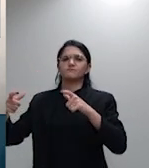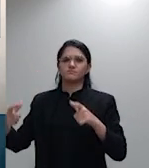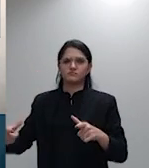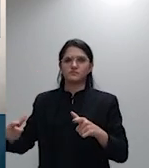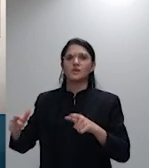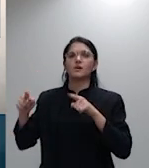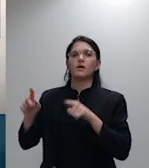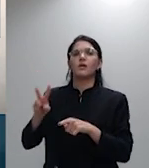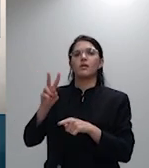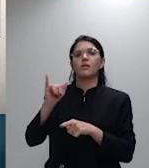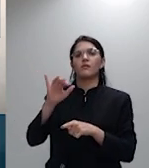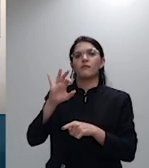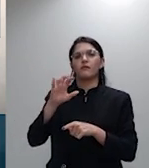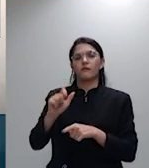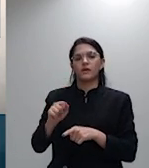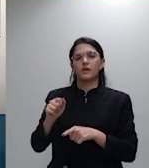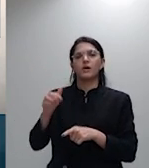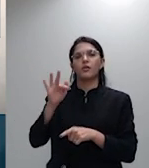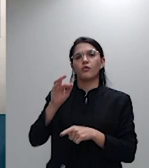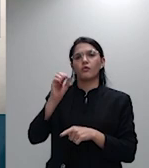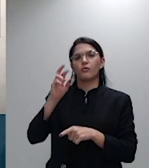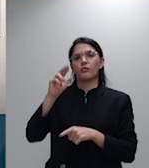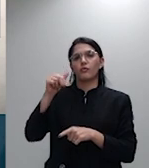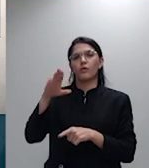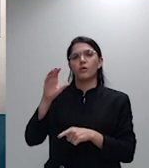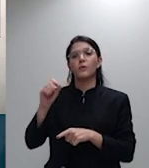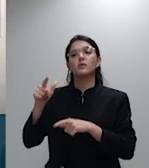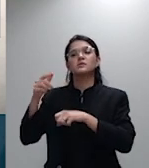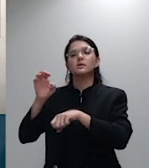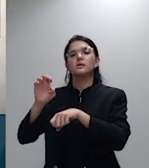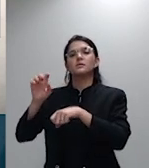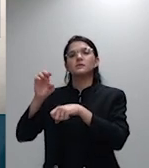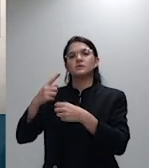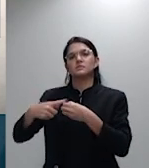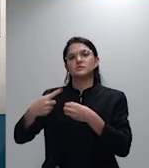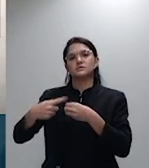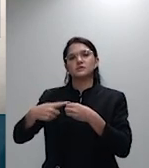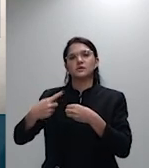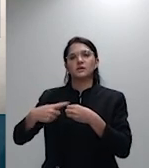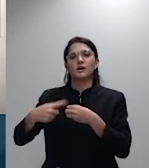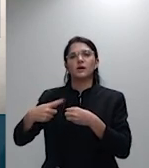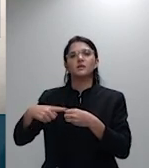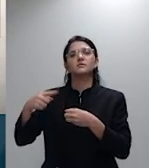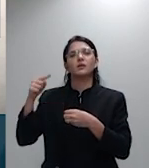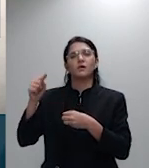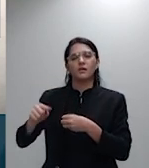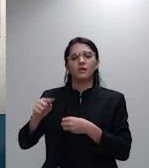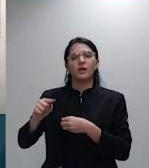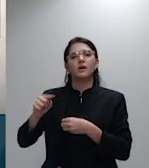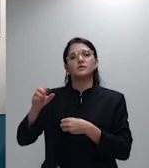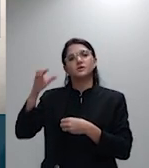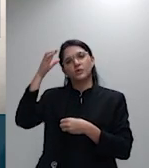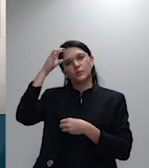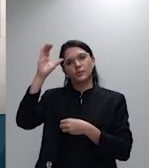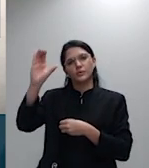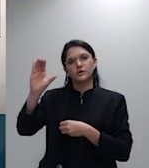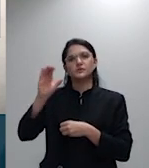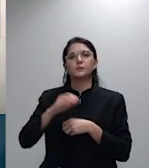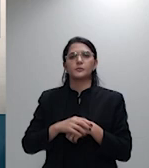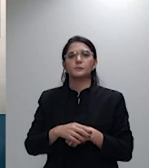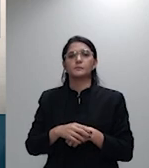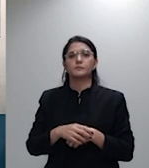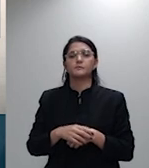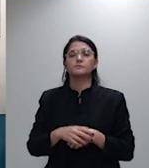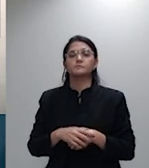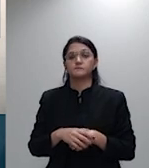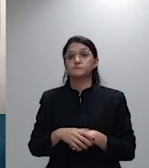diferente daquilo que está sendo proposto daí a razão pela qual senhor presidente eu acompanho o voto do relator